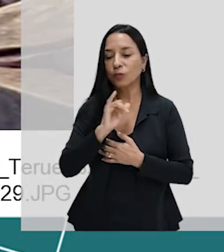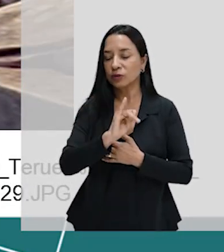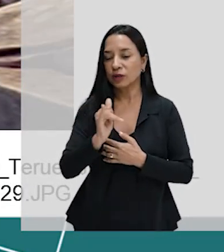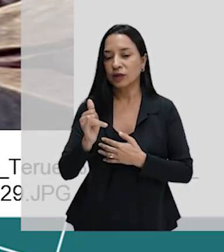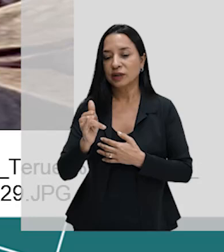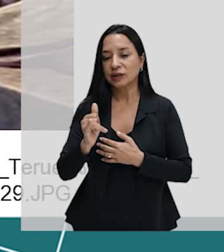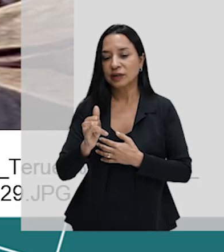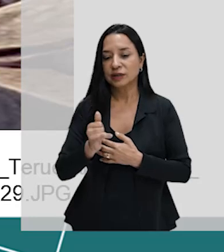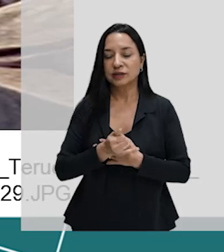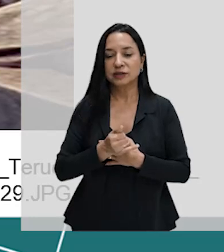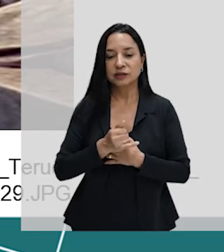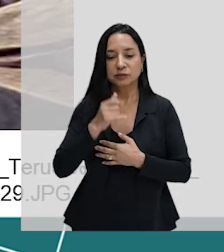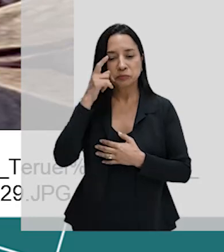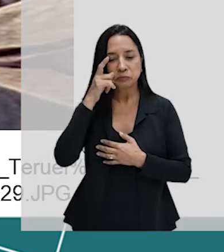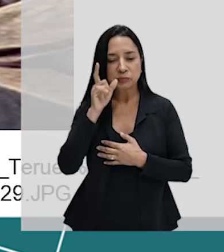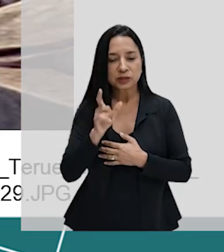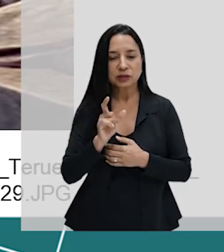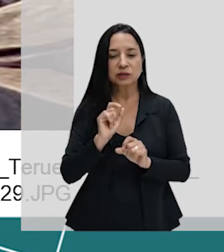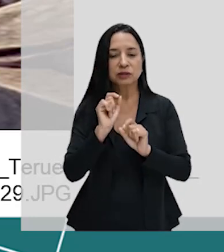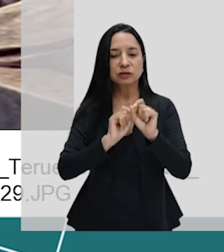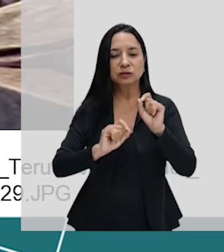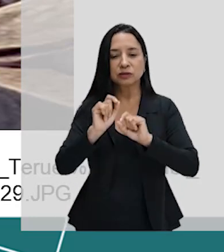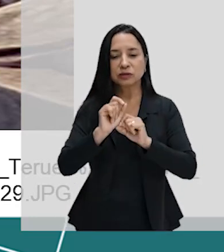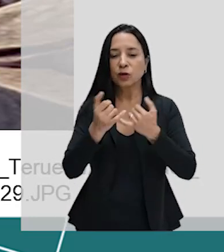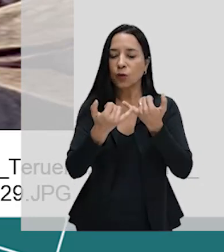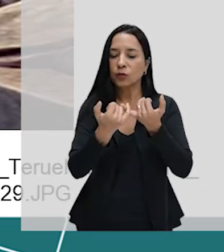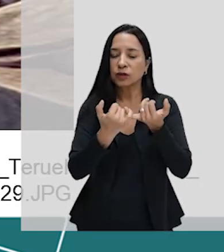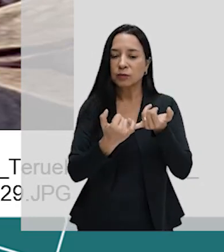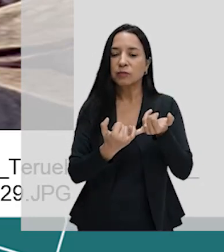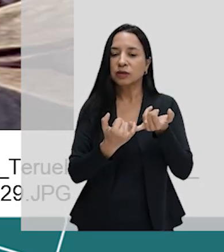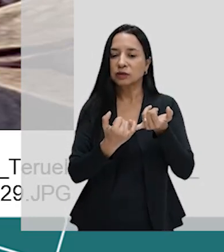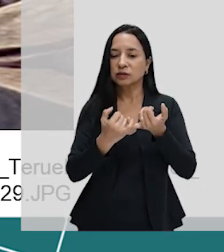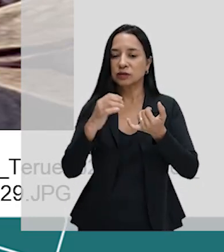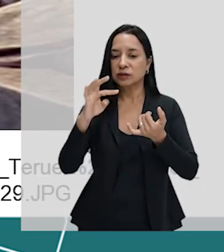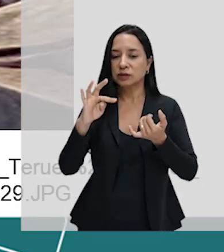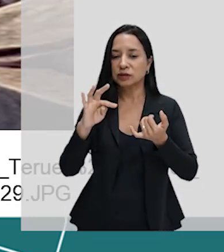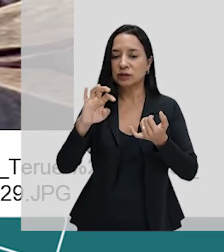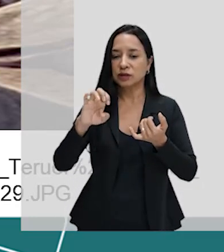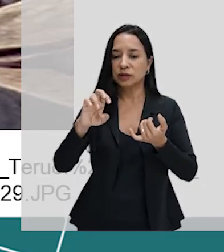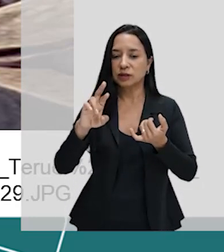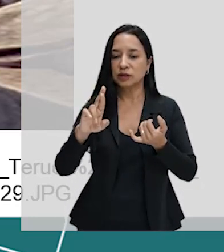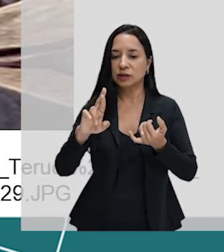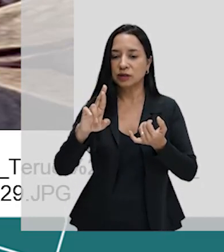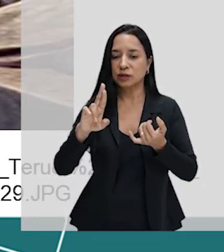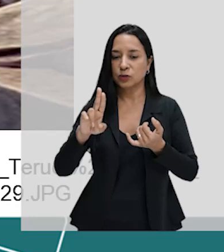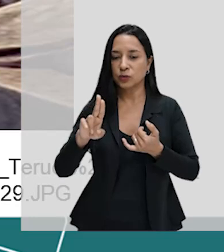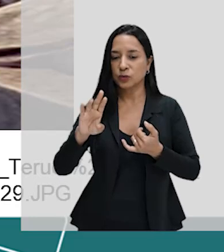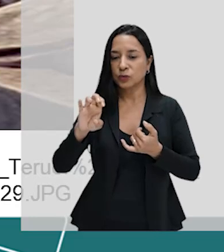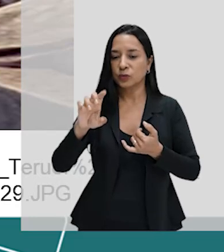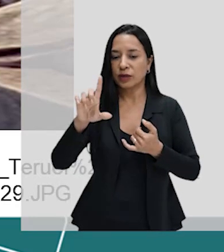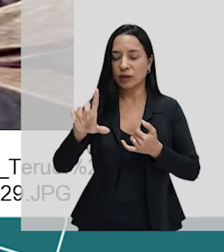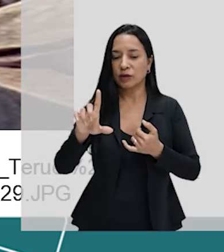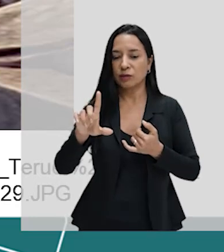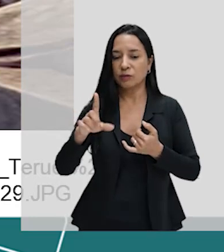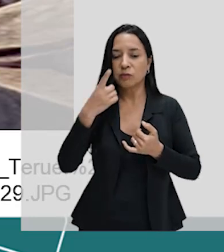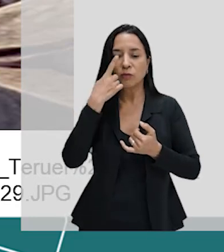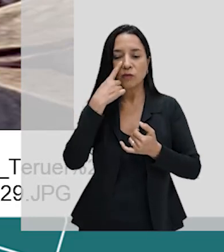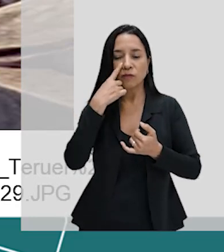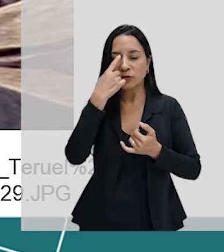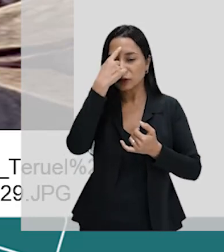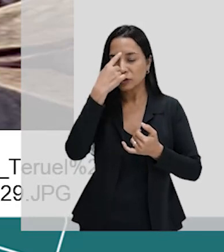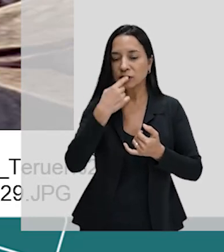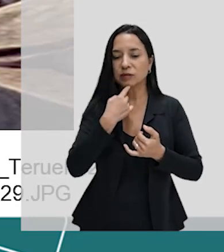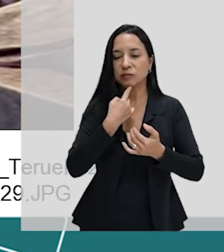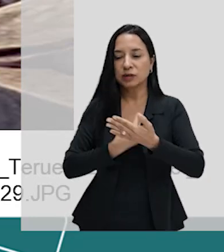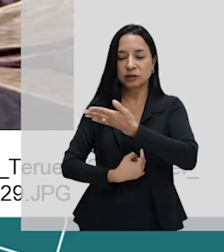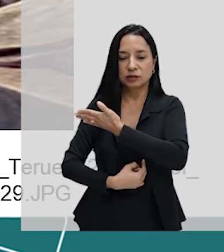são os amantes de Teruel. Vocês estão observando essa imagem aqui, de pedra, essa escultura?